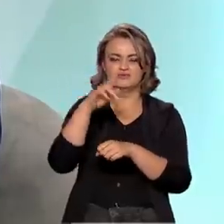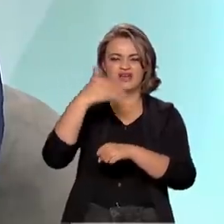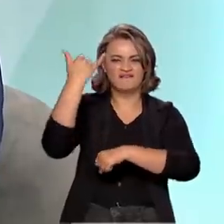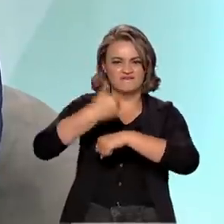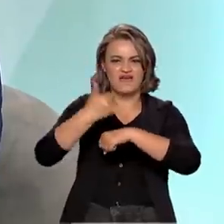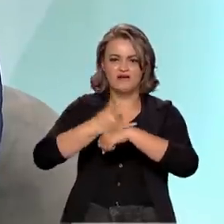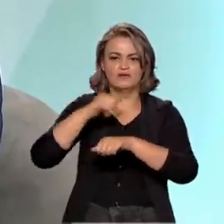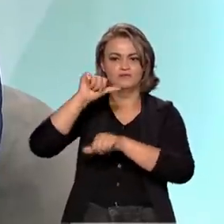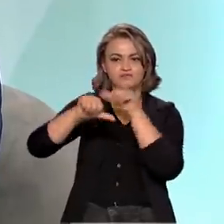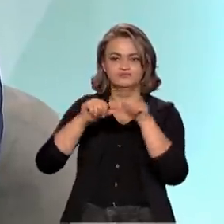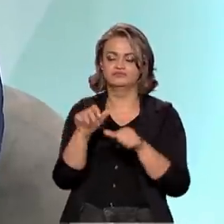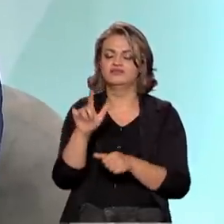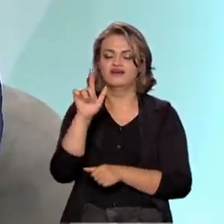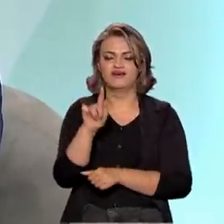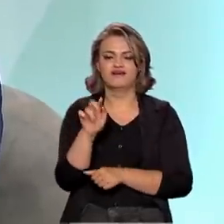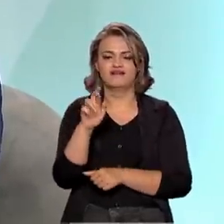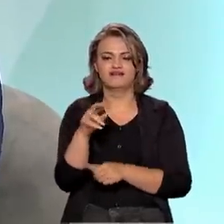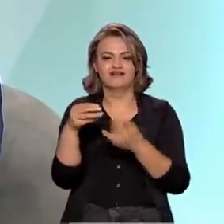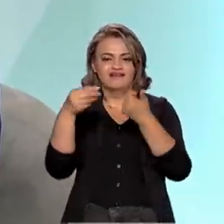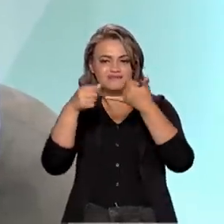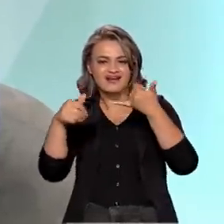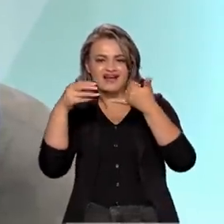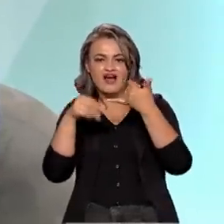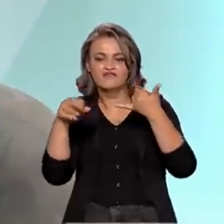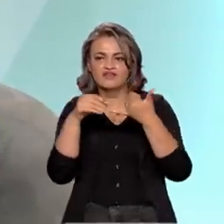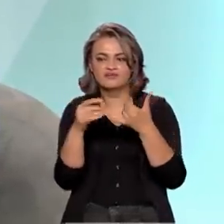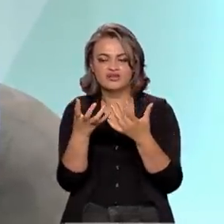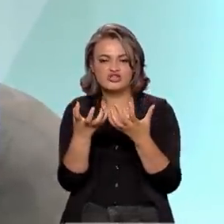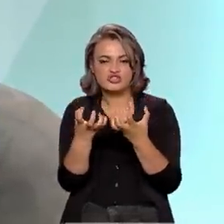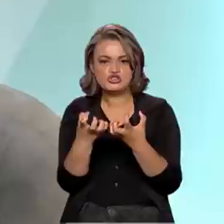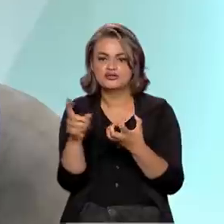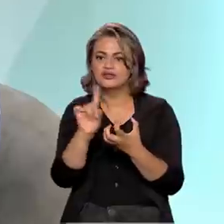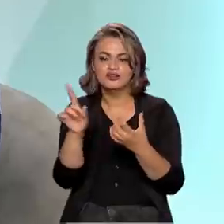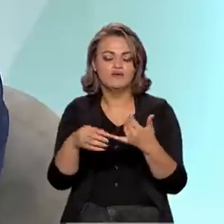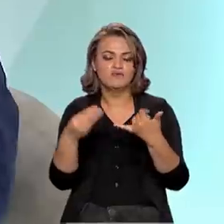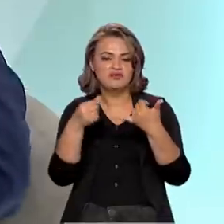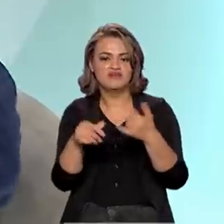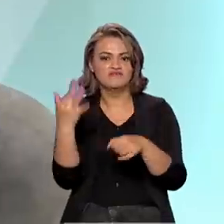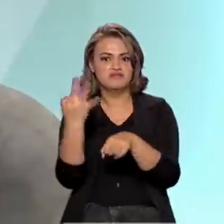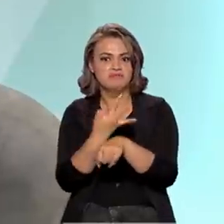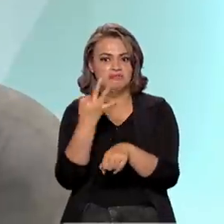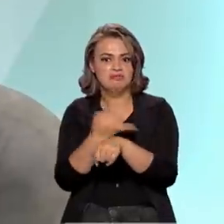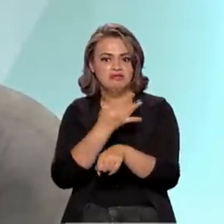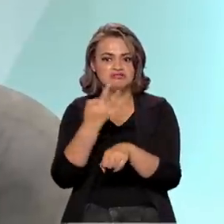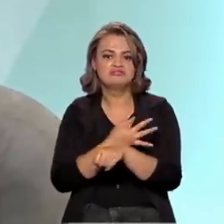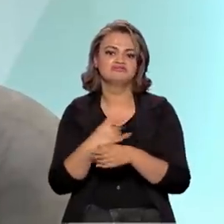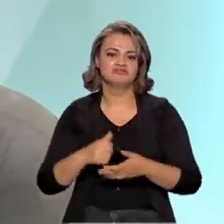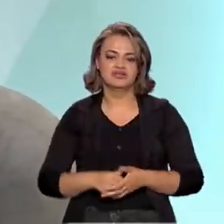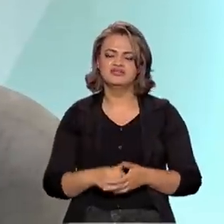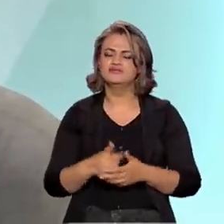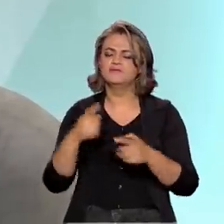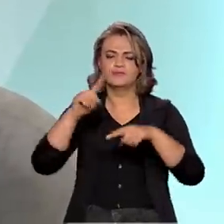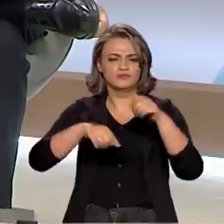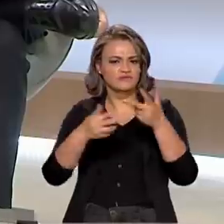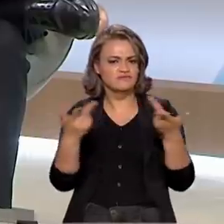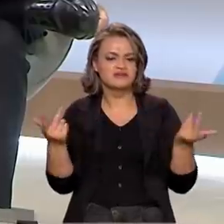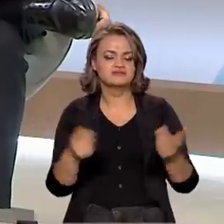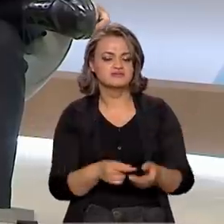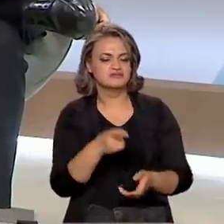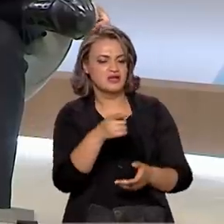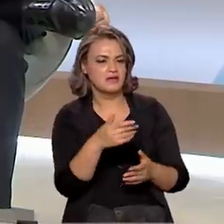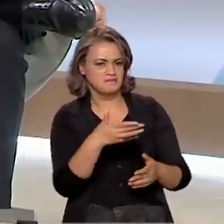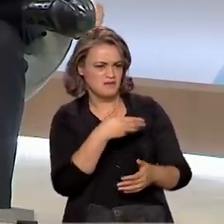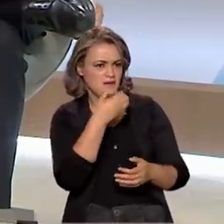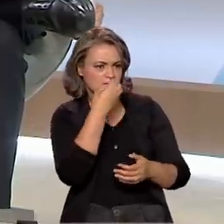grafeno, que ele não enferruja, tem mais resistência e muitas vantagens, mais leve. Então, tem muitos produtos já sendo feitos. aprimora o